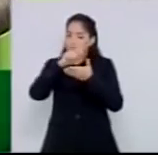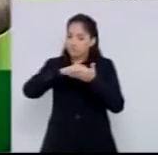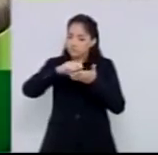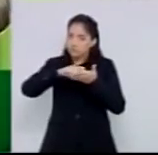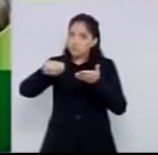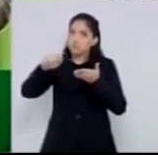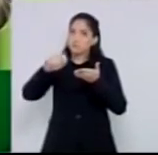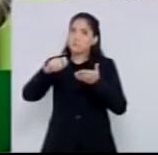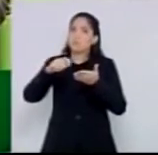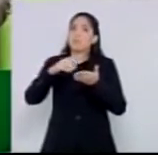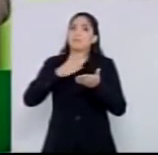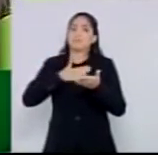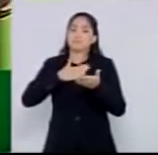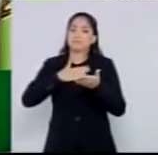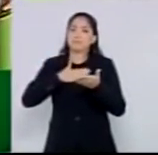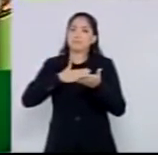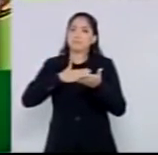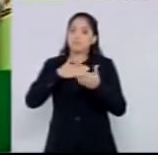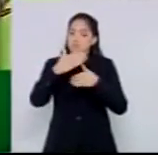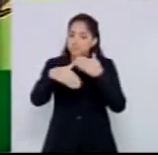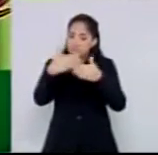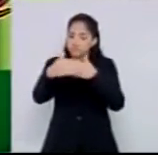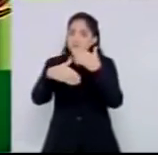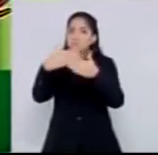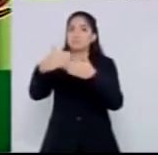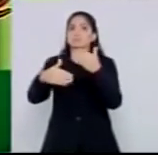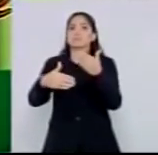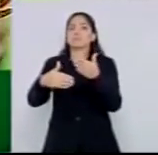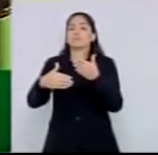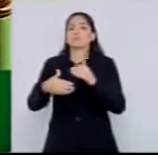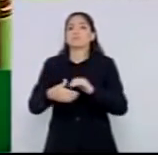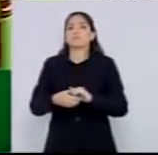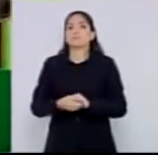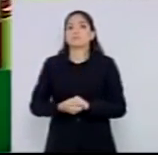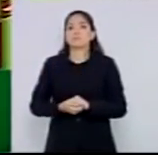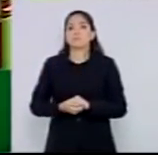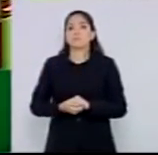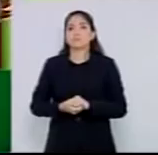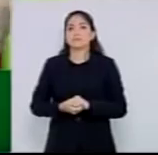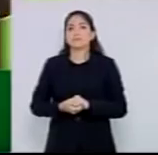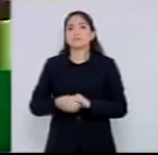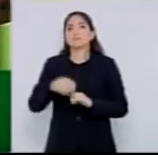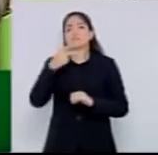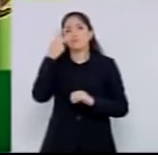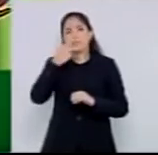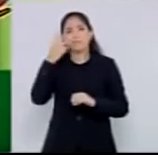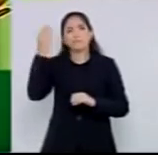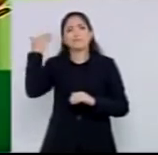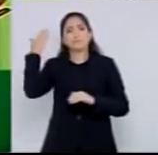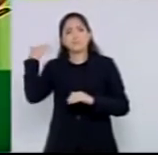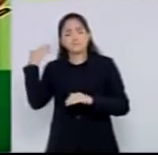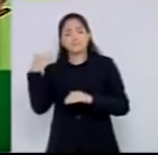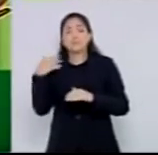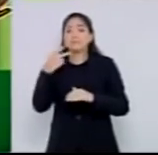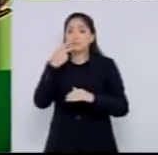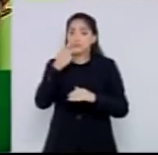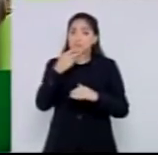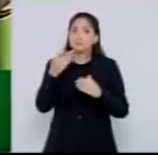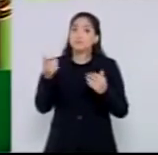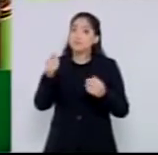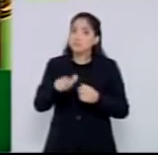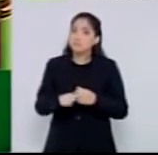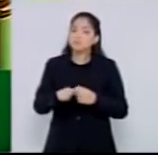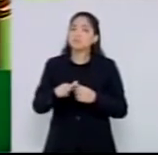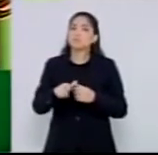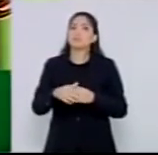nesse processo, para validar, toda aquela palavra, que eu falo, desde fevereiro, valeu, assessoria de imprensa, que não deixou, de